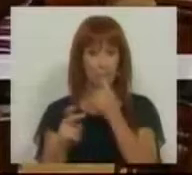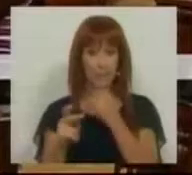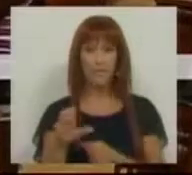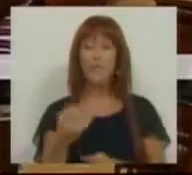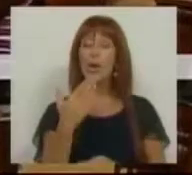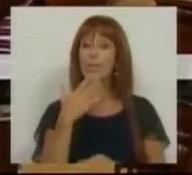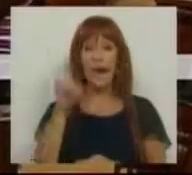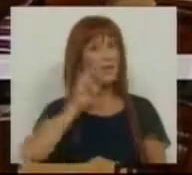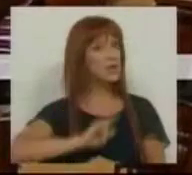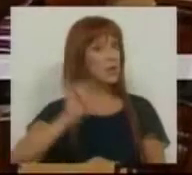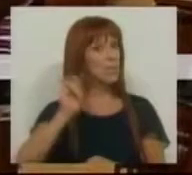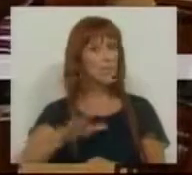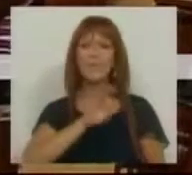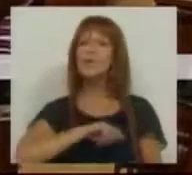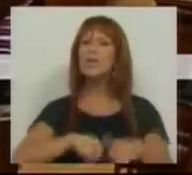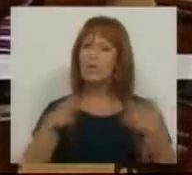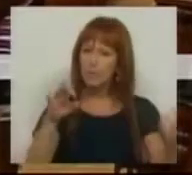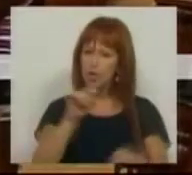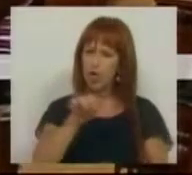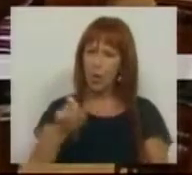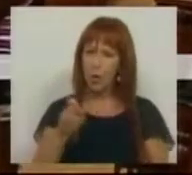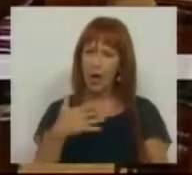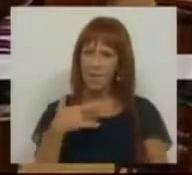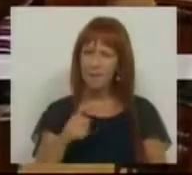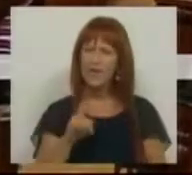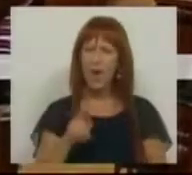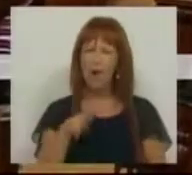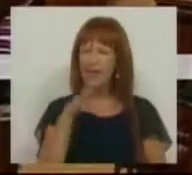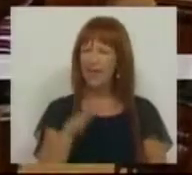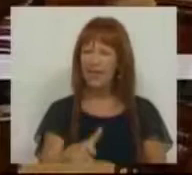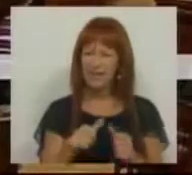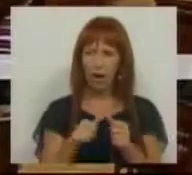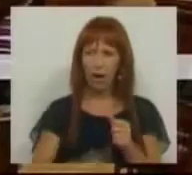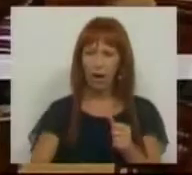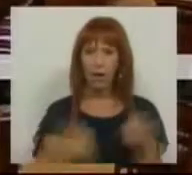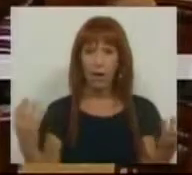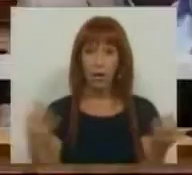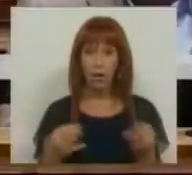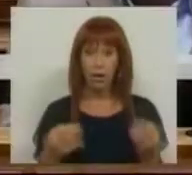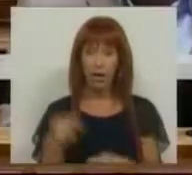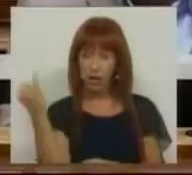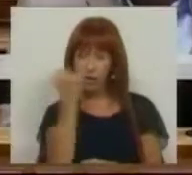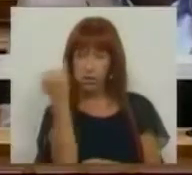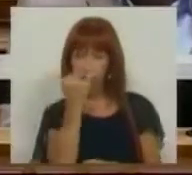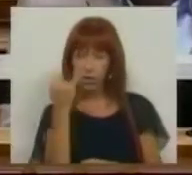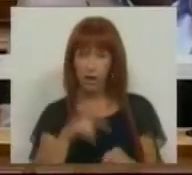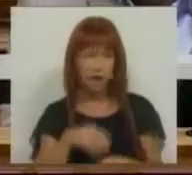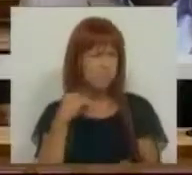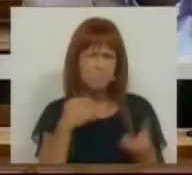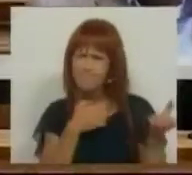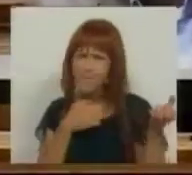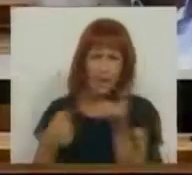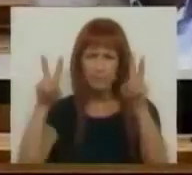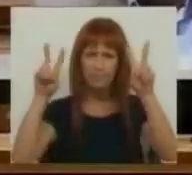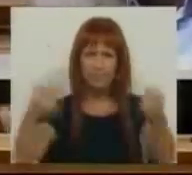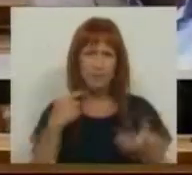Muito obrigada, Sr. Presidente, Sr. Deputado, João Almeida, o que acabou de fazer é, para além de dissimulação, terrorismo.